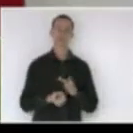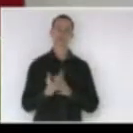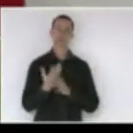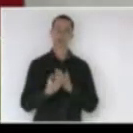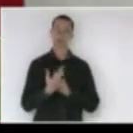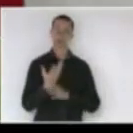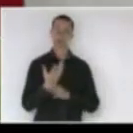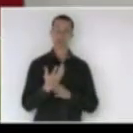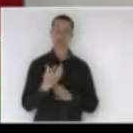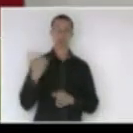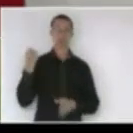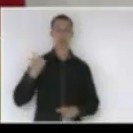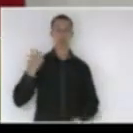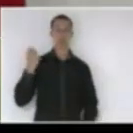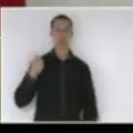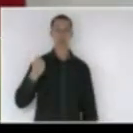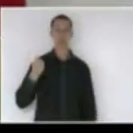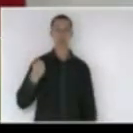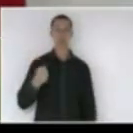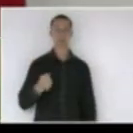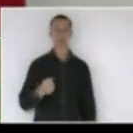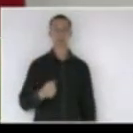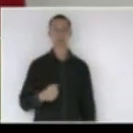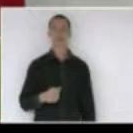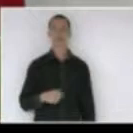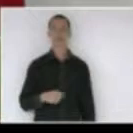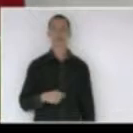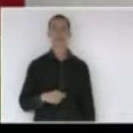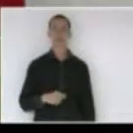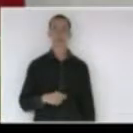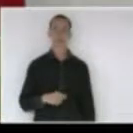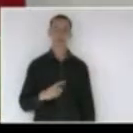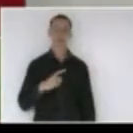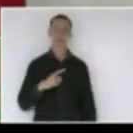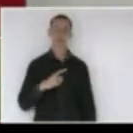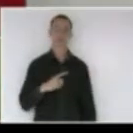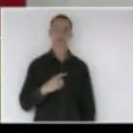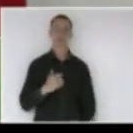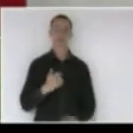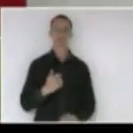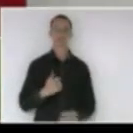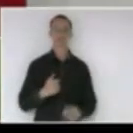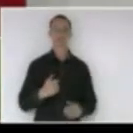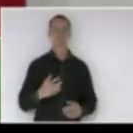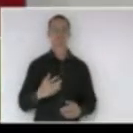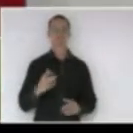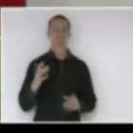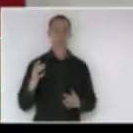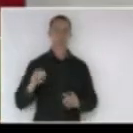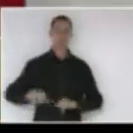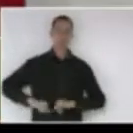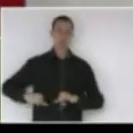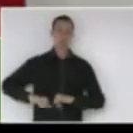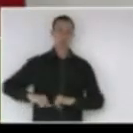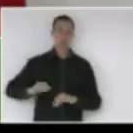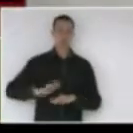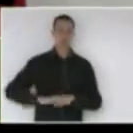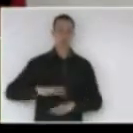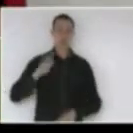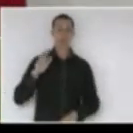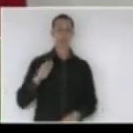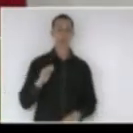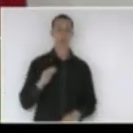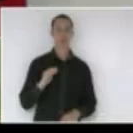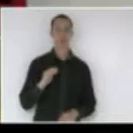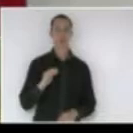do leite termos consequências mais duras mais drásticas como